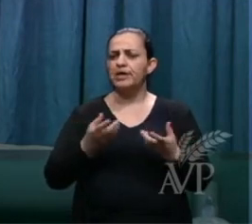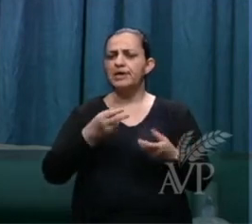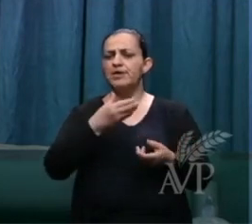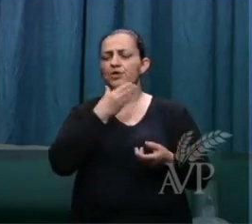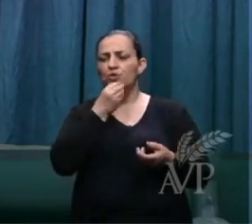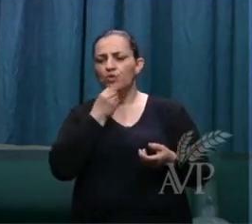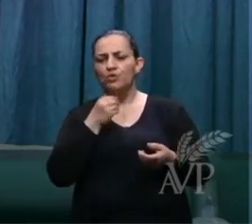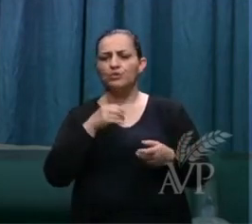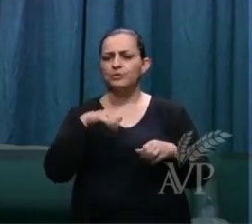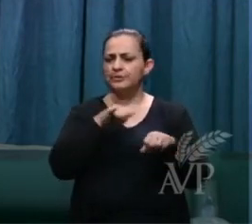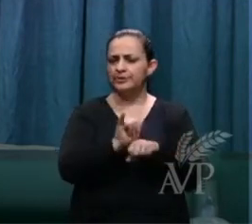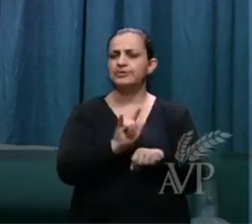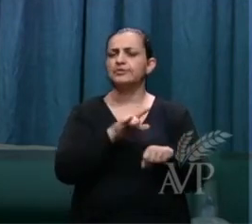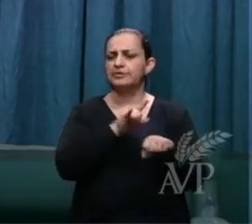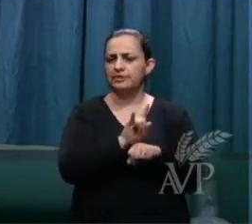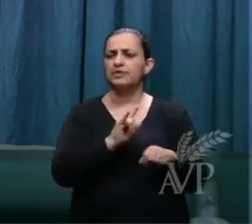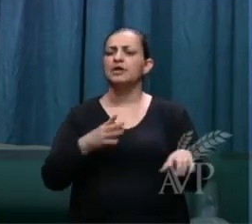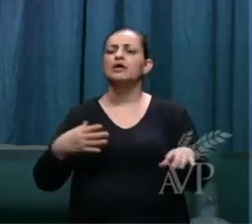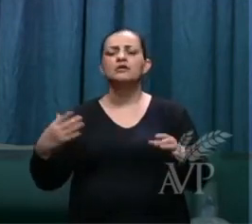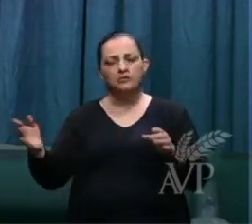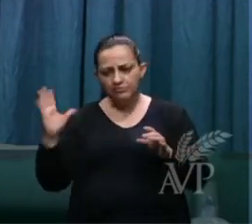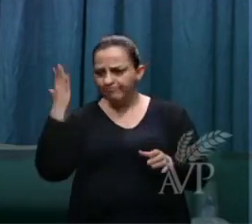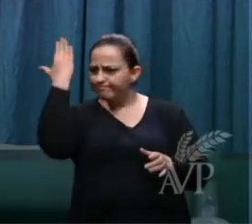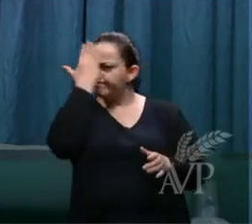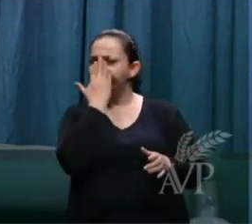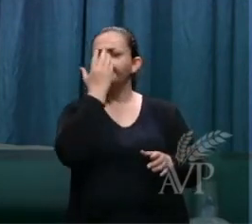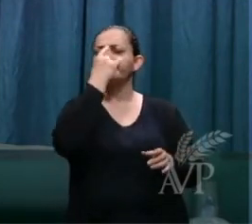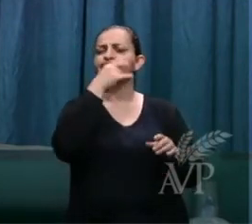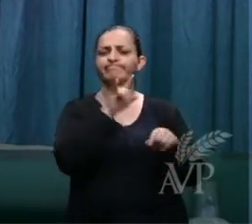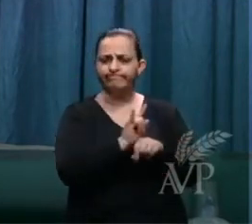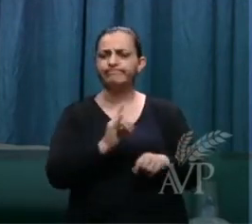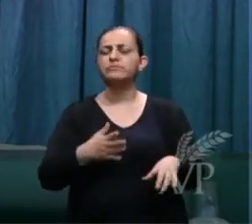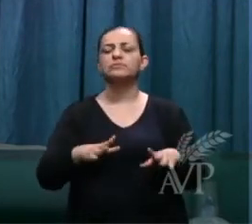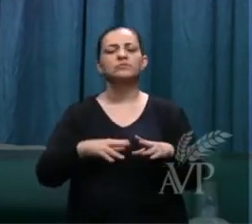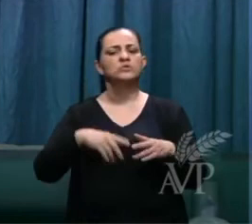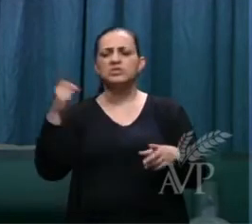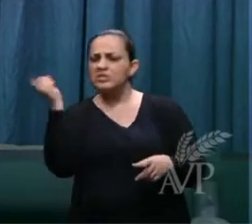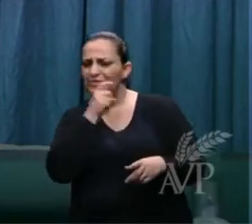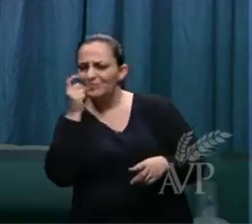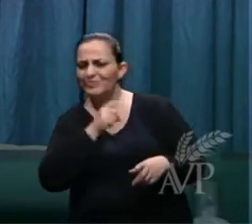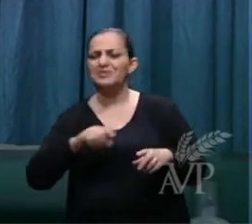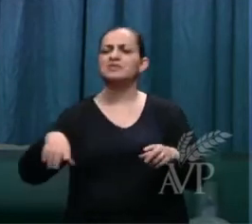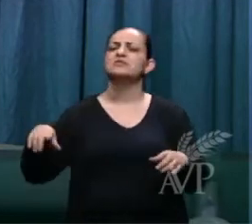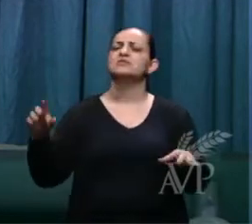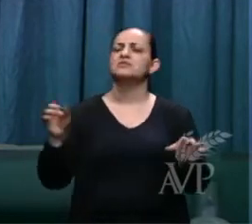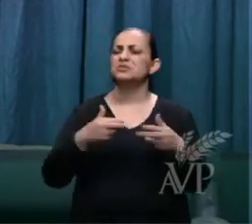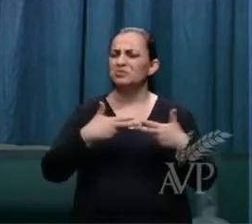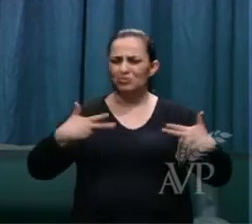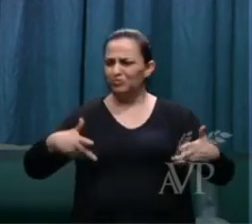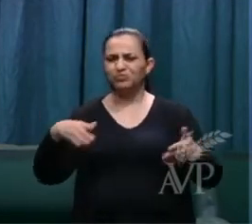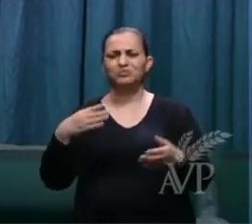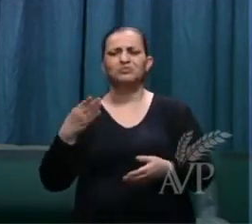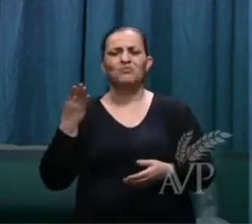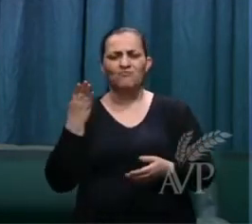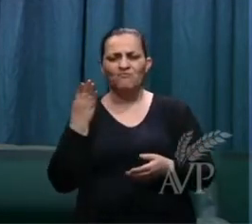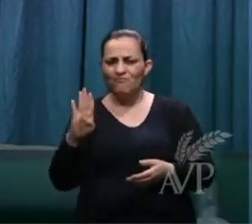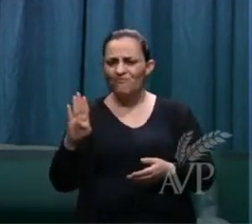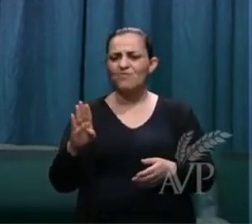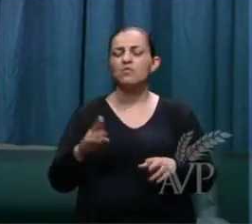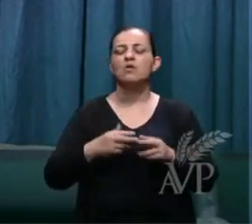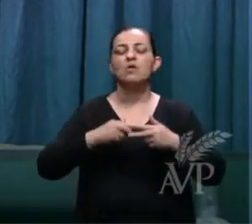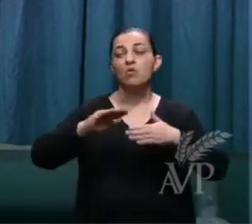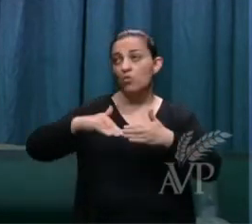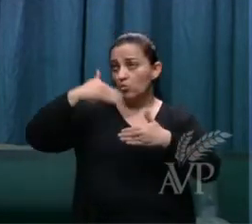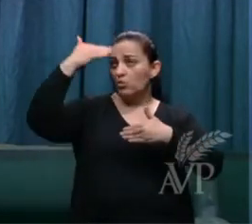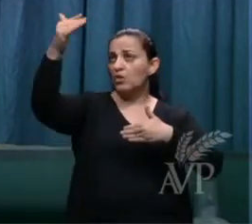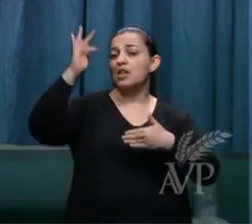adulto terá que chegar com esta natureza se é um enganador você o que você é aqui será do outro